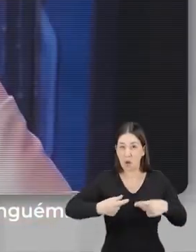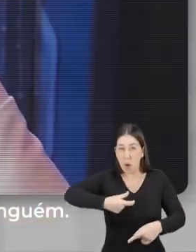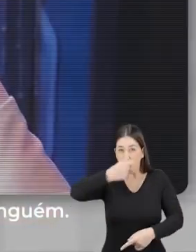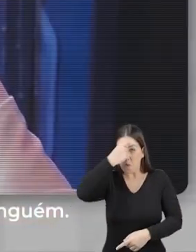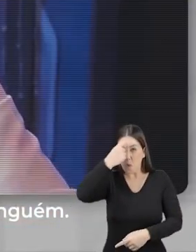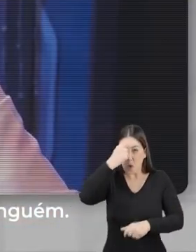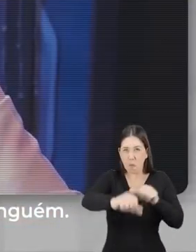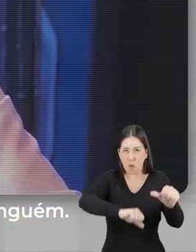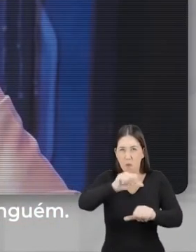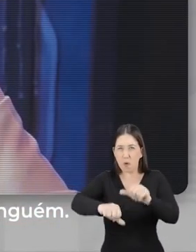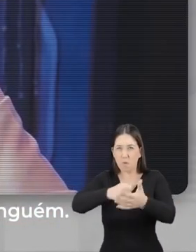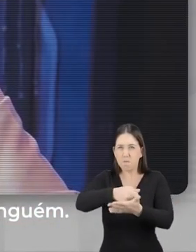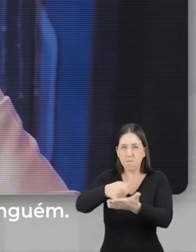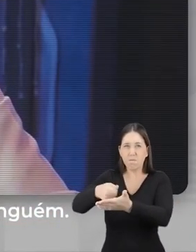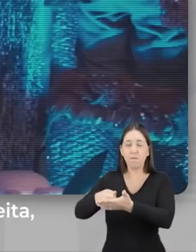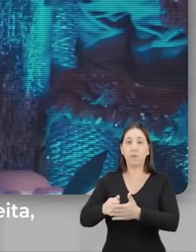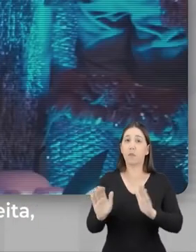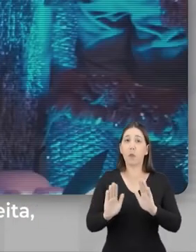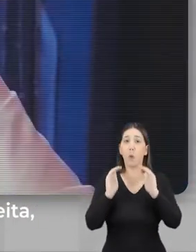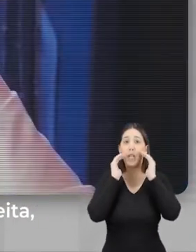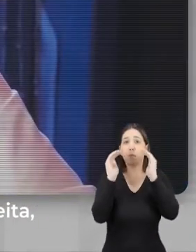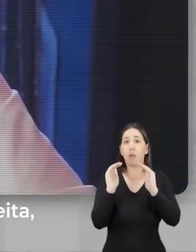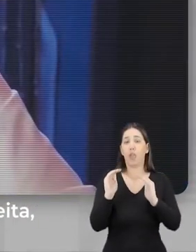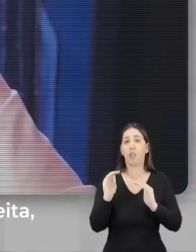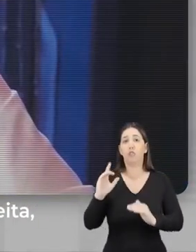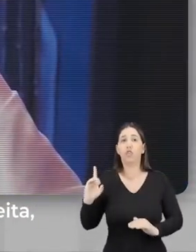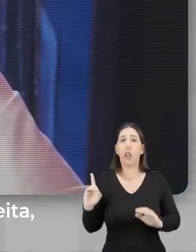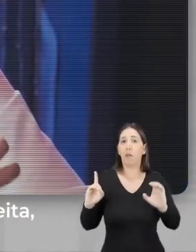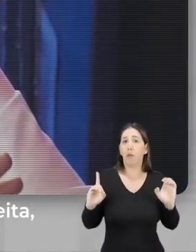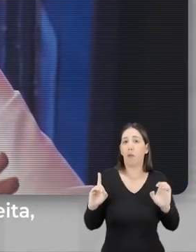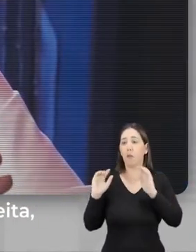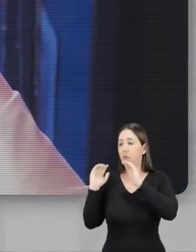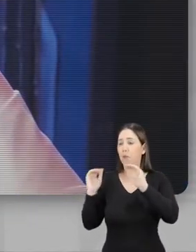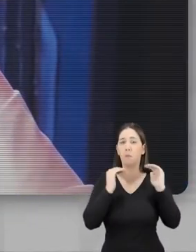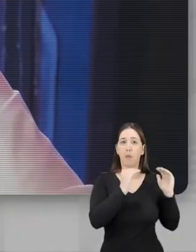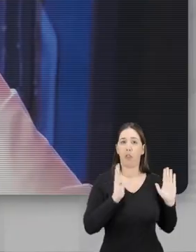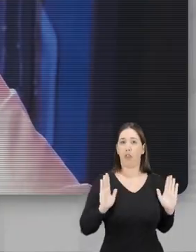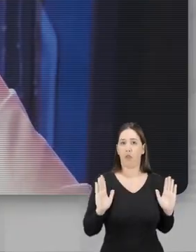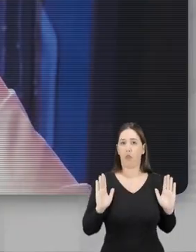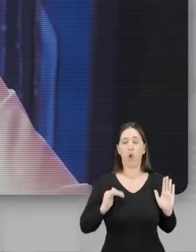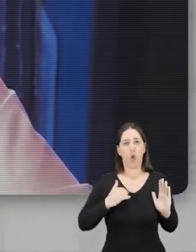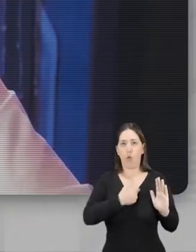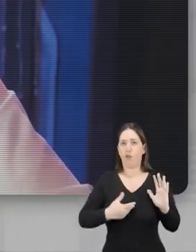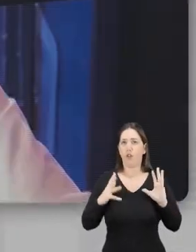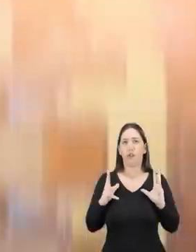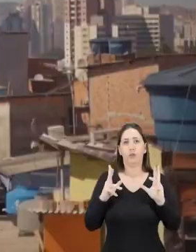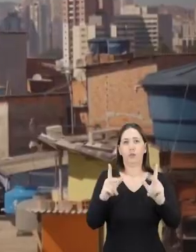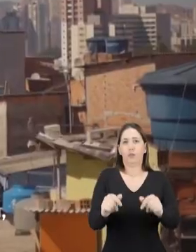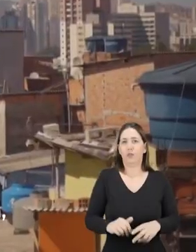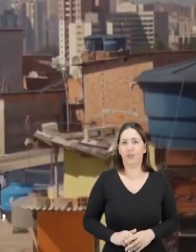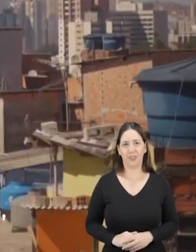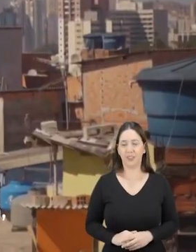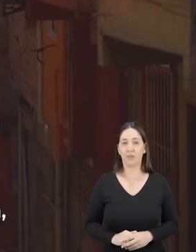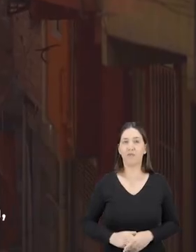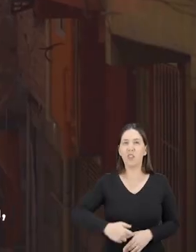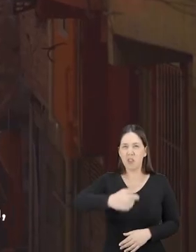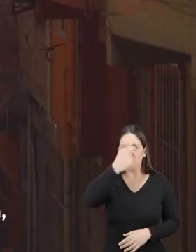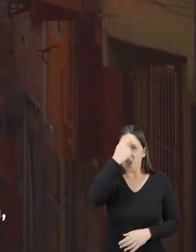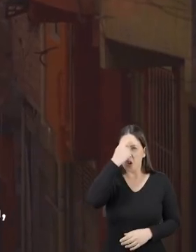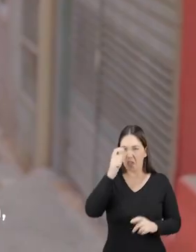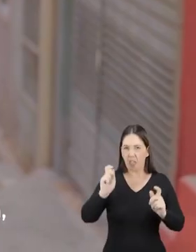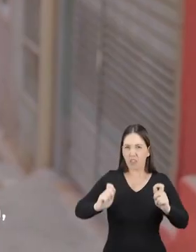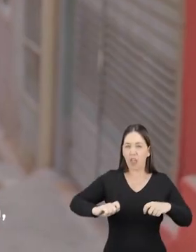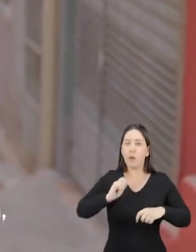entrei na política para mudar a ideologia de ninguém. Eu respeito quem é de esquerda, quem é de direita, porque eu sou governador de todos. Eu nunca vi